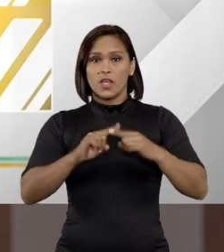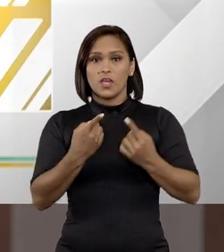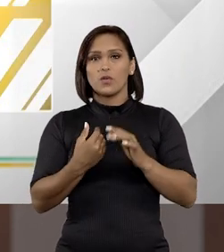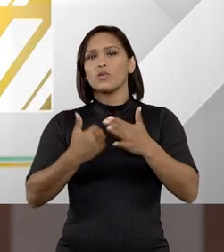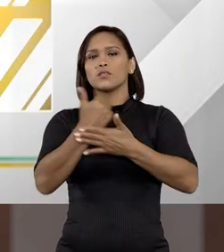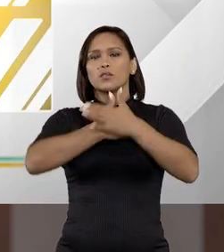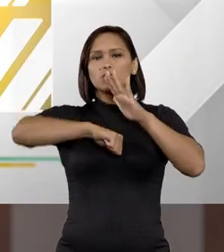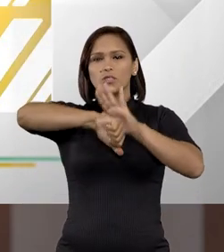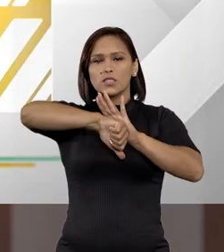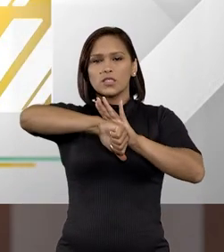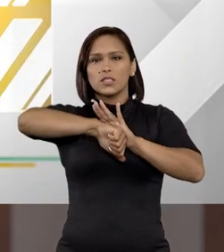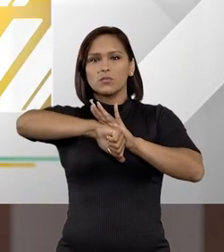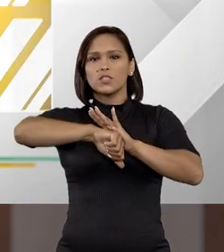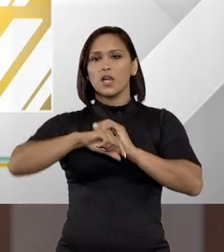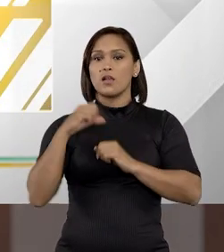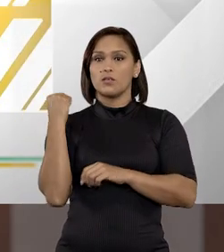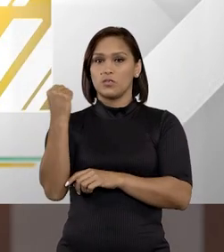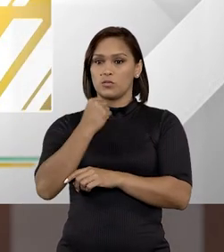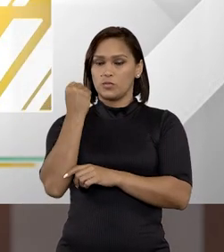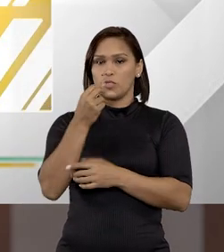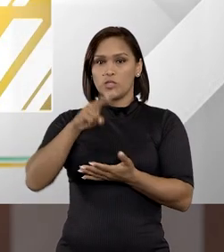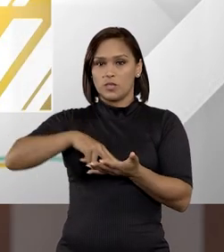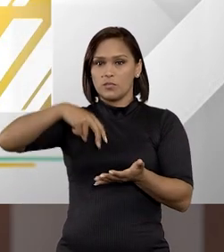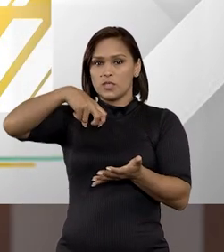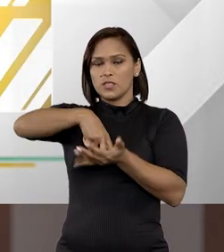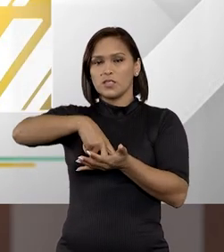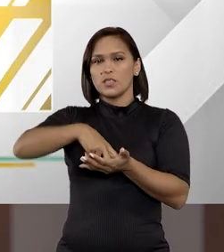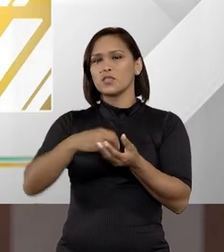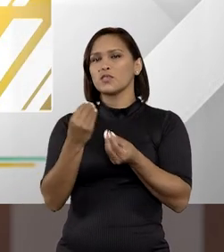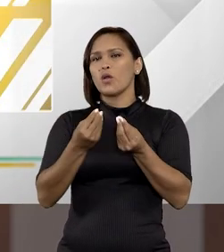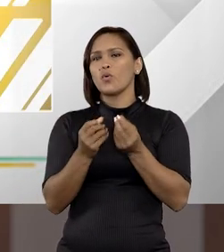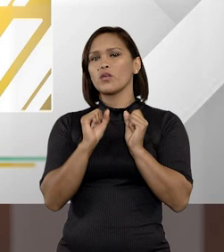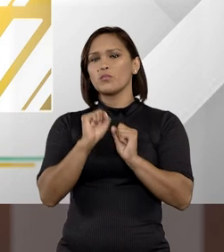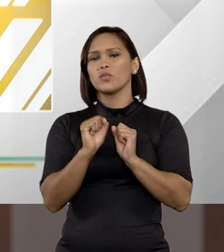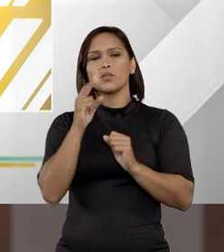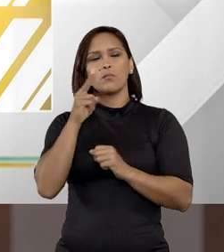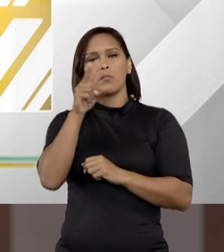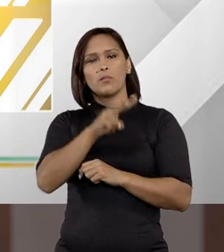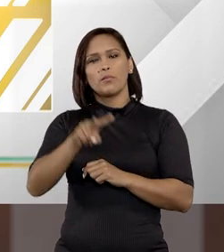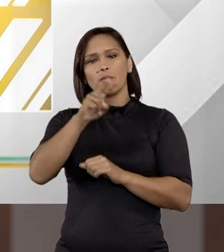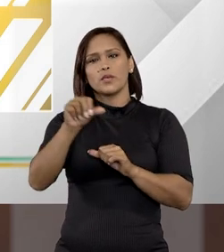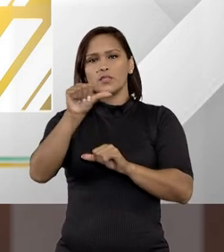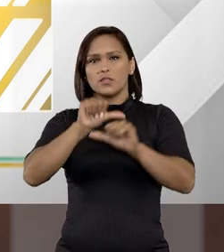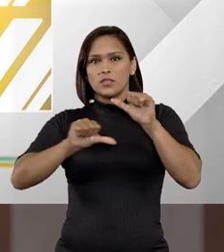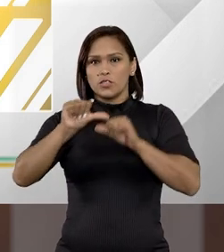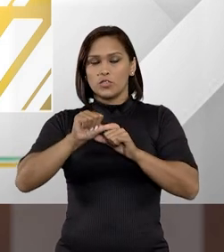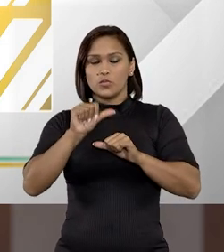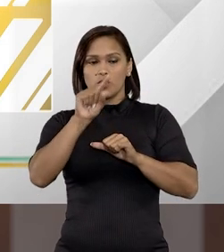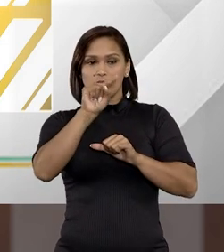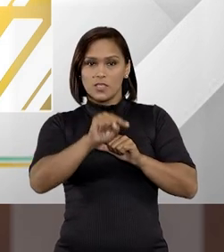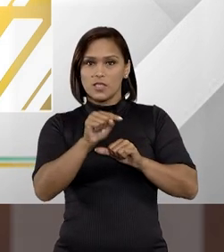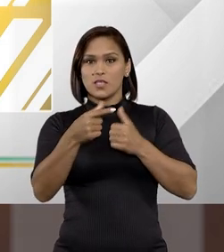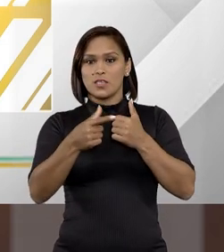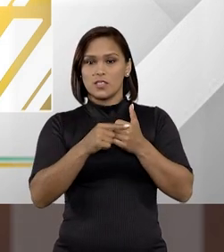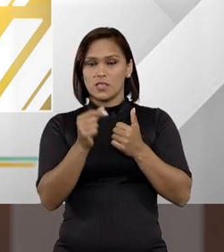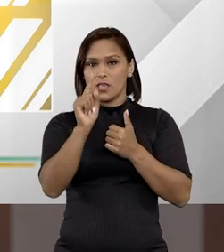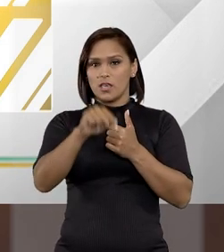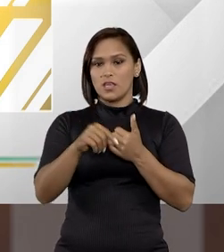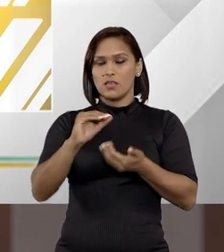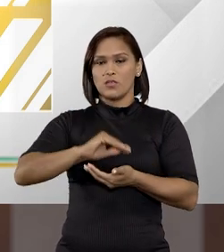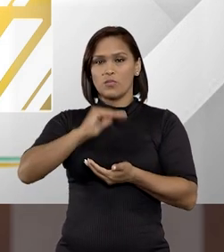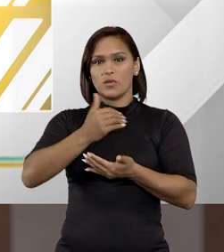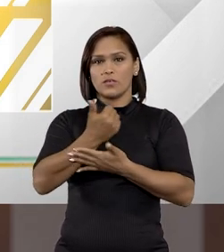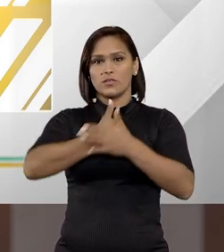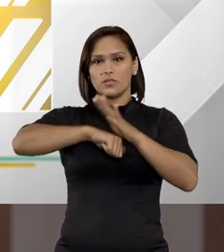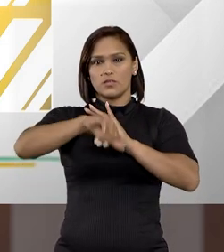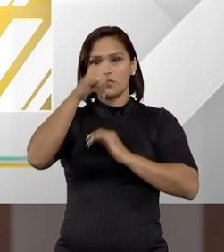E quanto aos crimes hediondos e sua penalização, professora Ilana, o que podemos observar de mudanças nesse item advindo